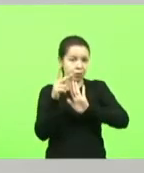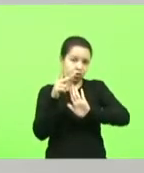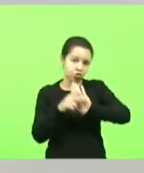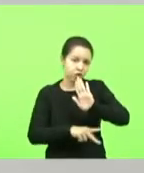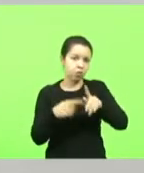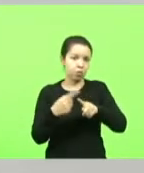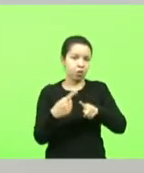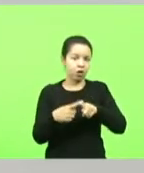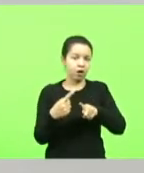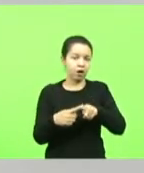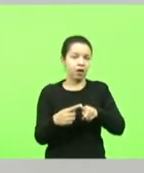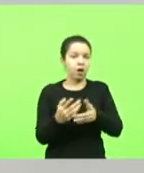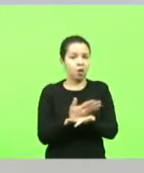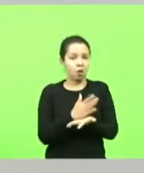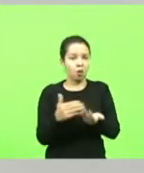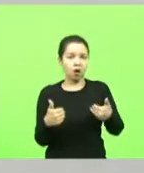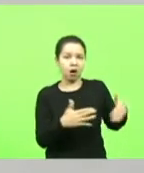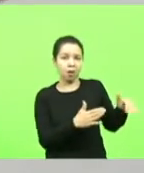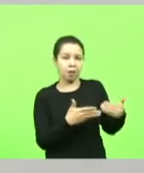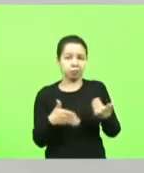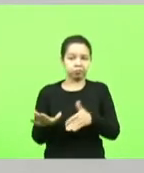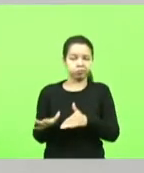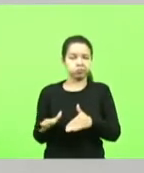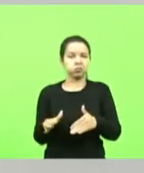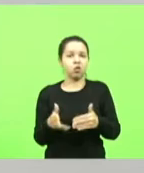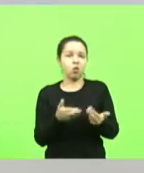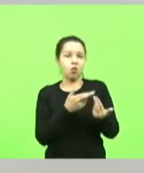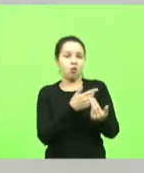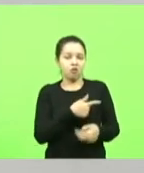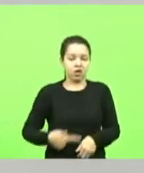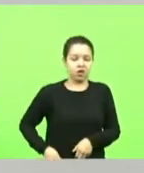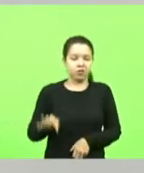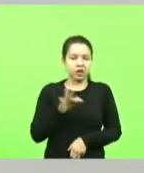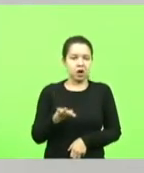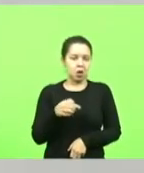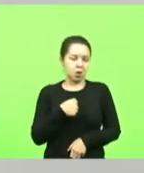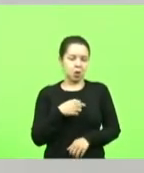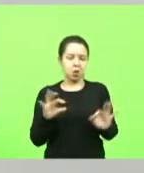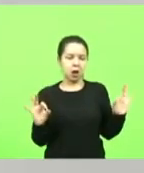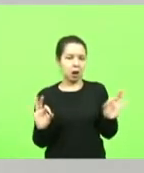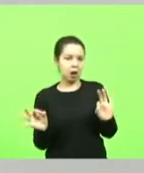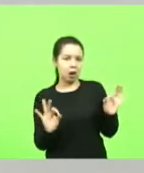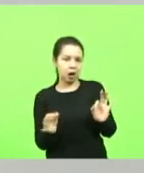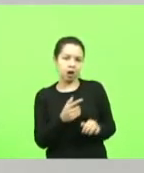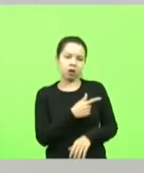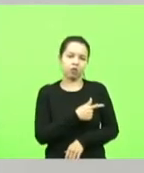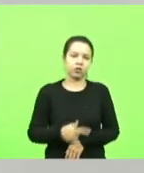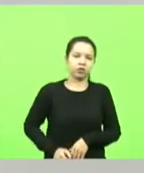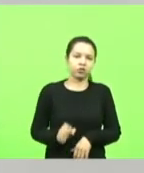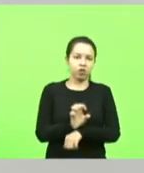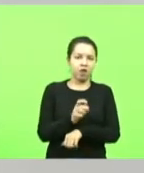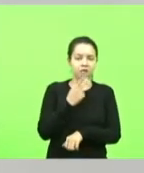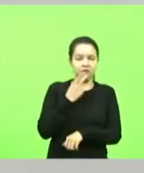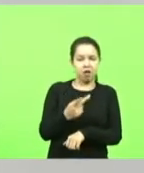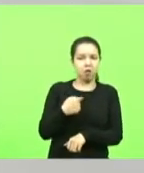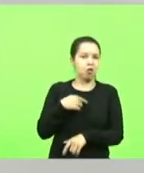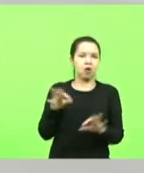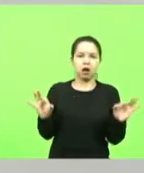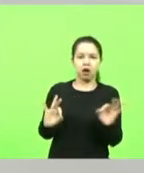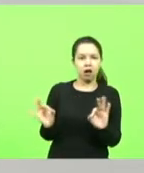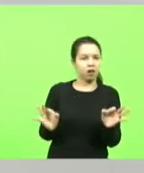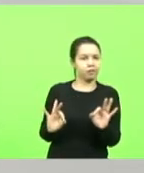163 parte sul lá o governo federal disse que ainda não recebeu o do estado está prestes a entregar também não